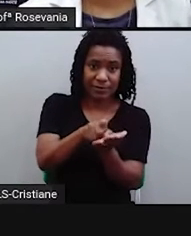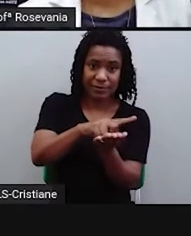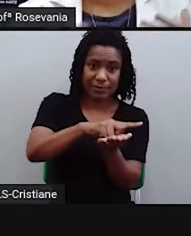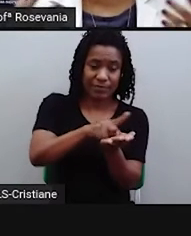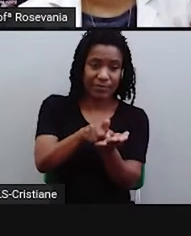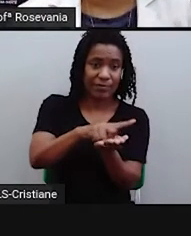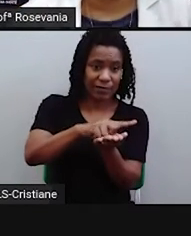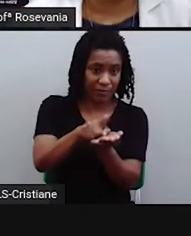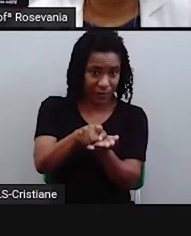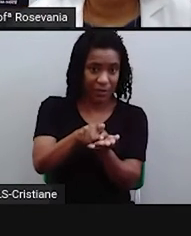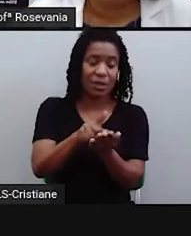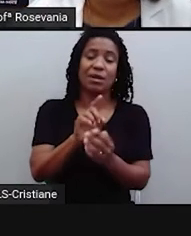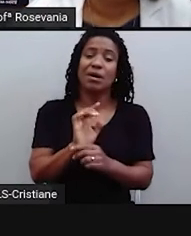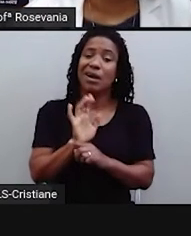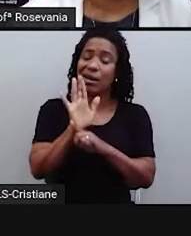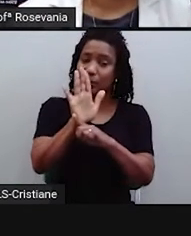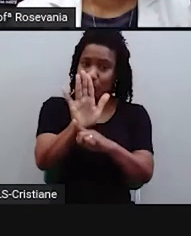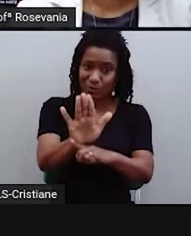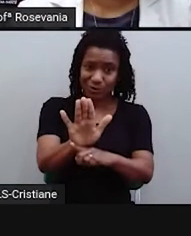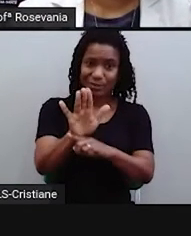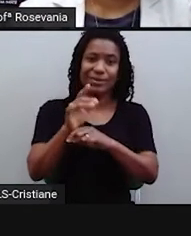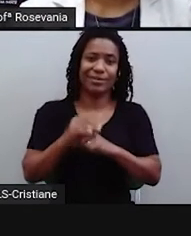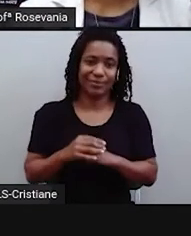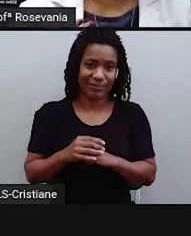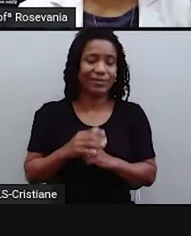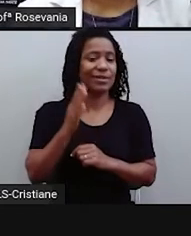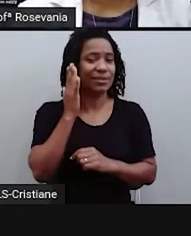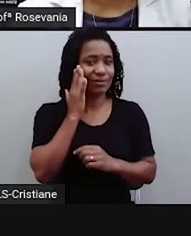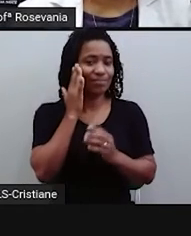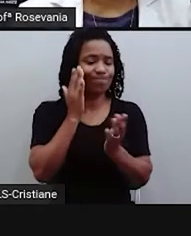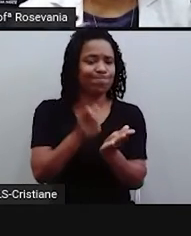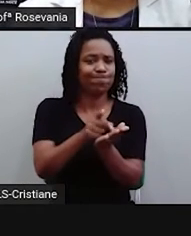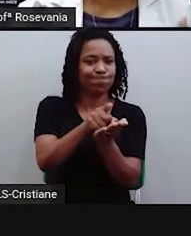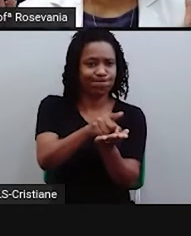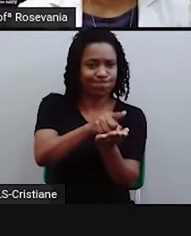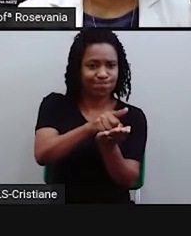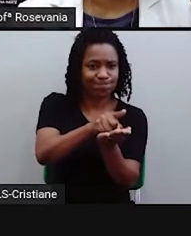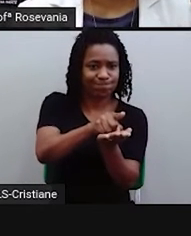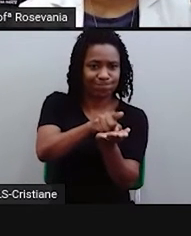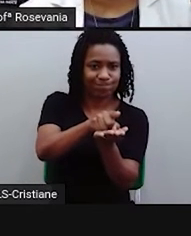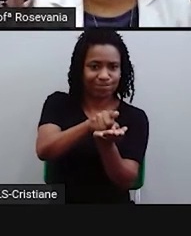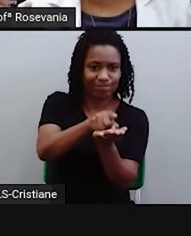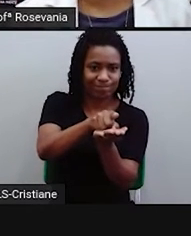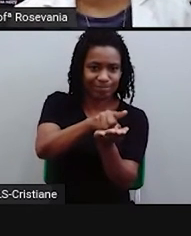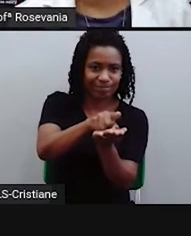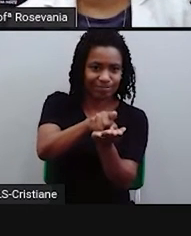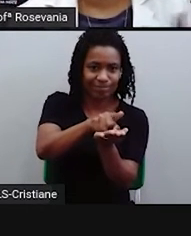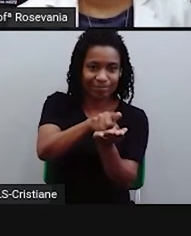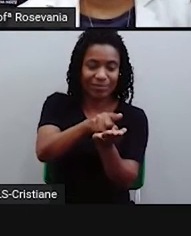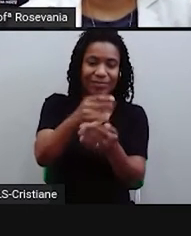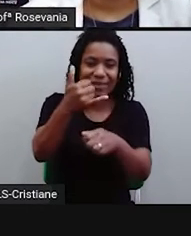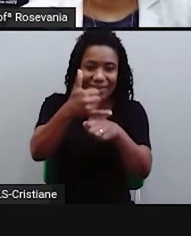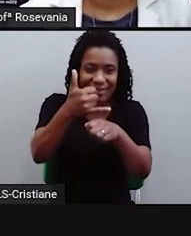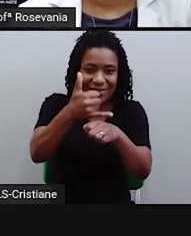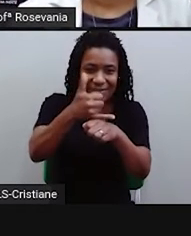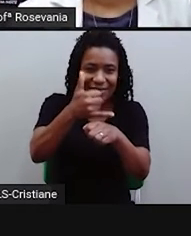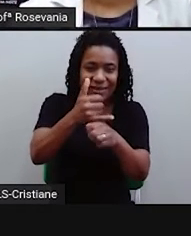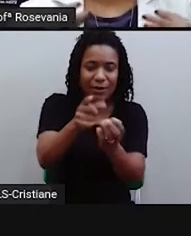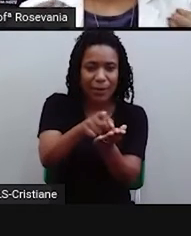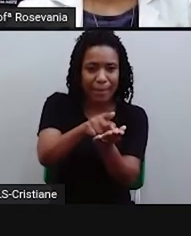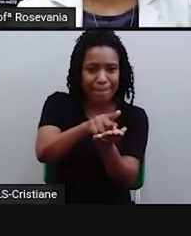a bússola, esse instrumento vai ajudar. Você já sabe que ela tem a sua pontinha imatada, está sempre apontando para o norte